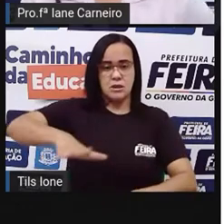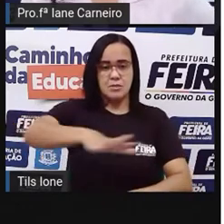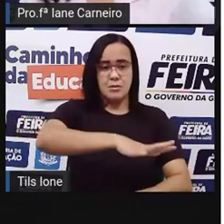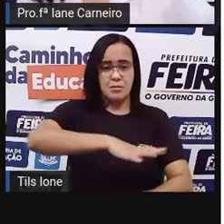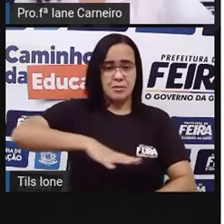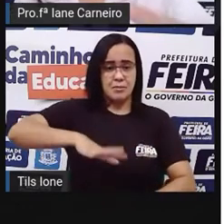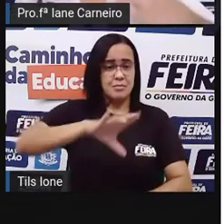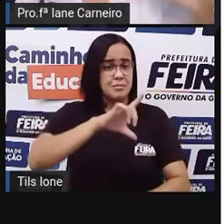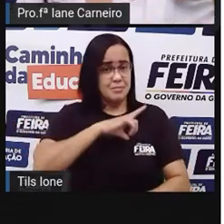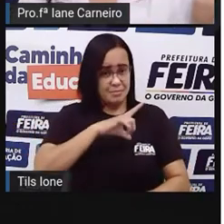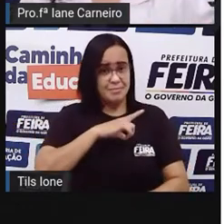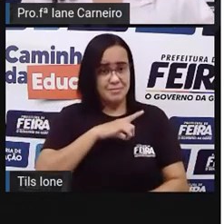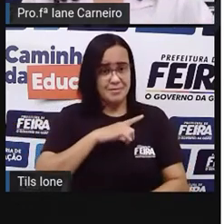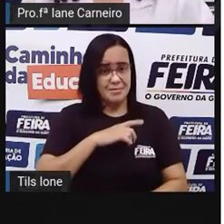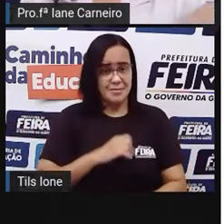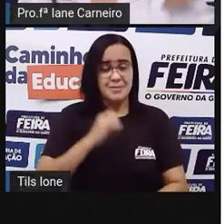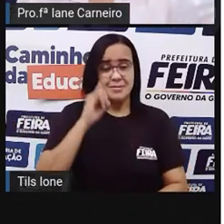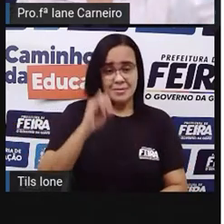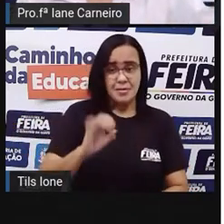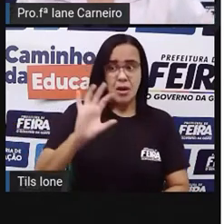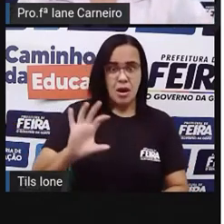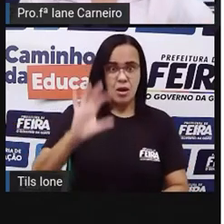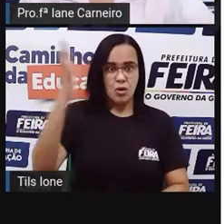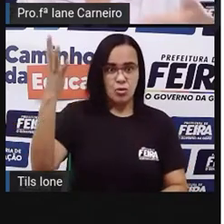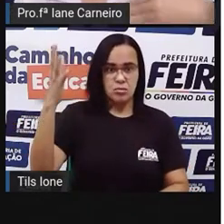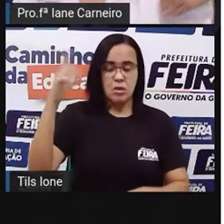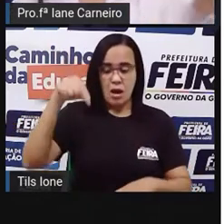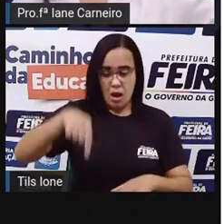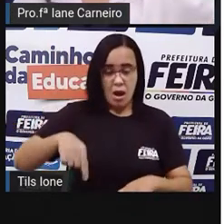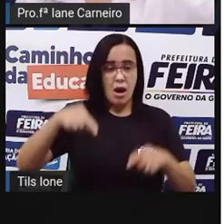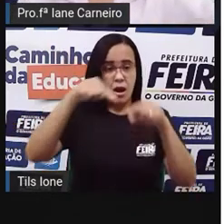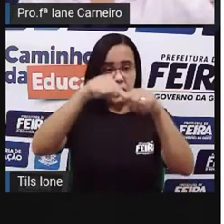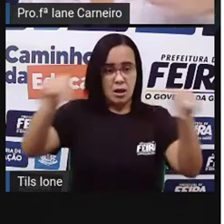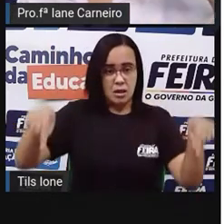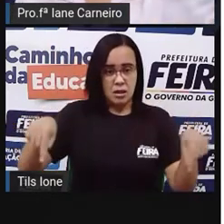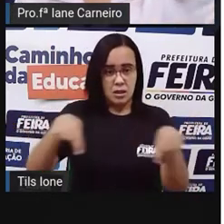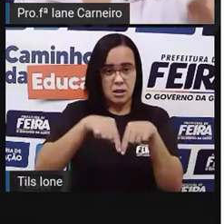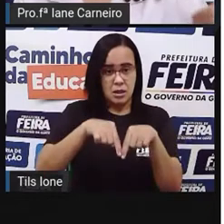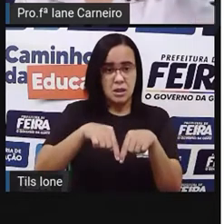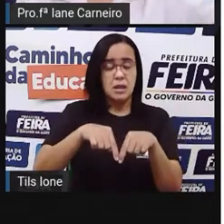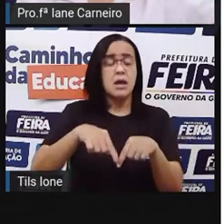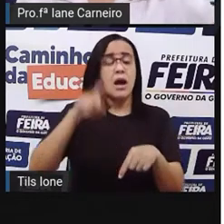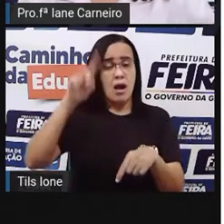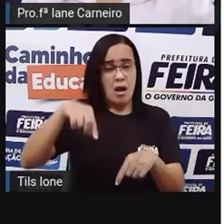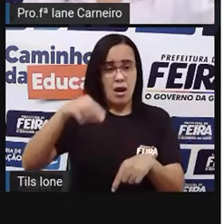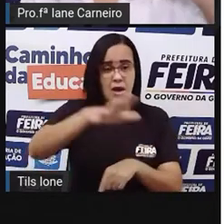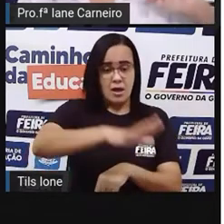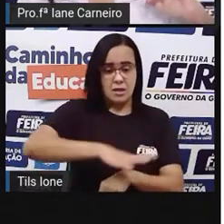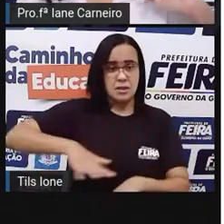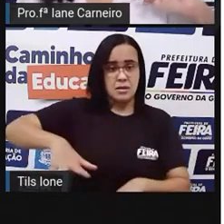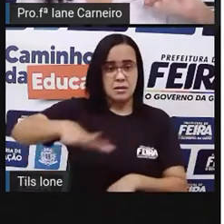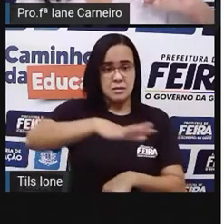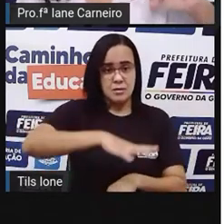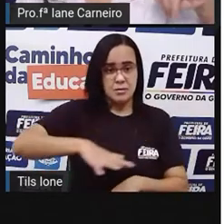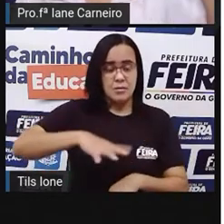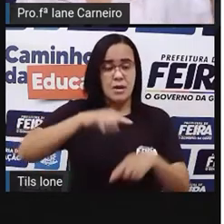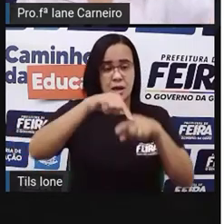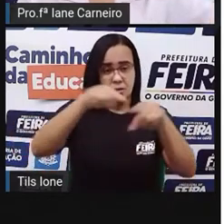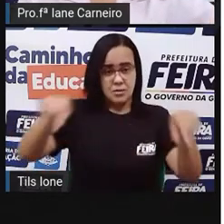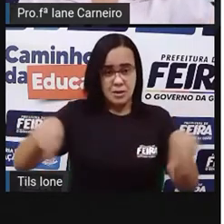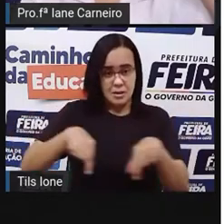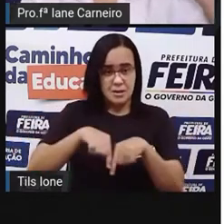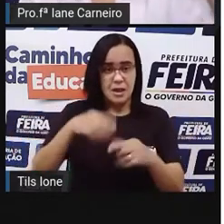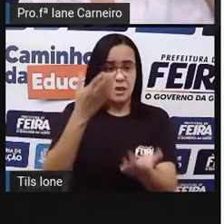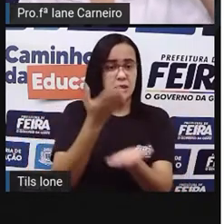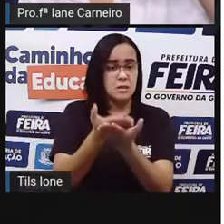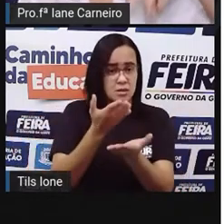Então tudo que acontece aqui nessa sala, acontece comigo, né? Dentro desse espaço da sala de aula, né? E aí